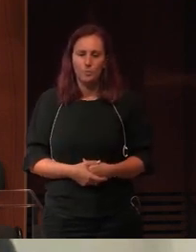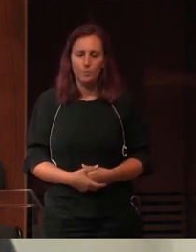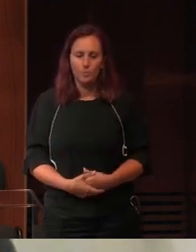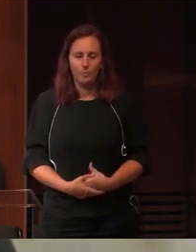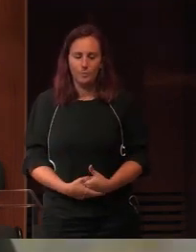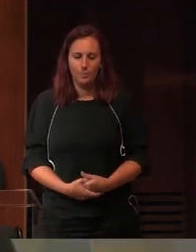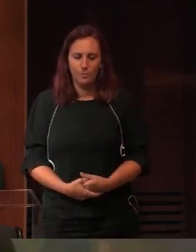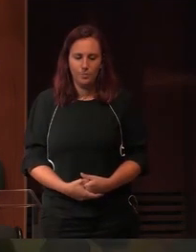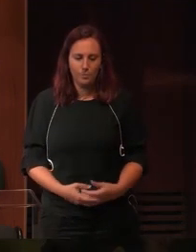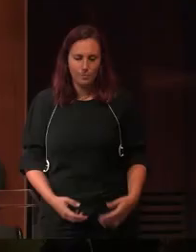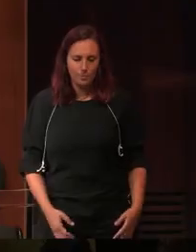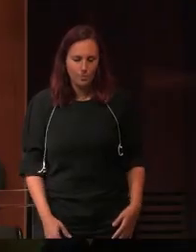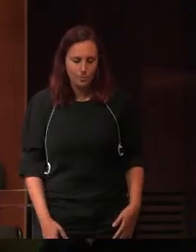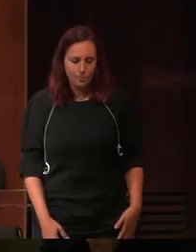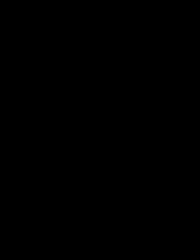Aplausos.